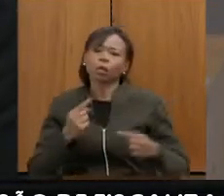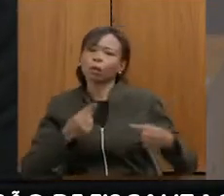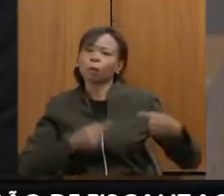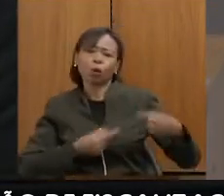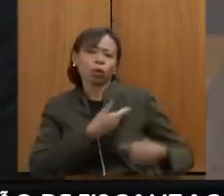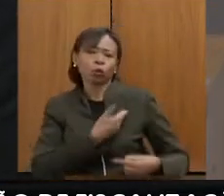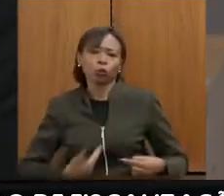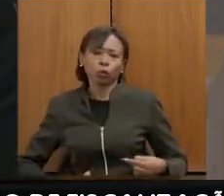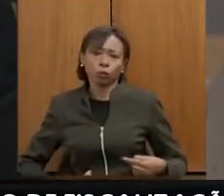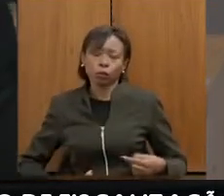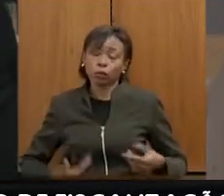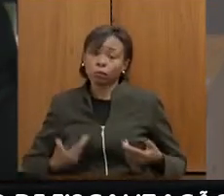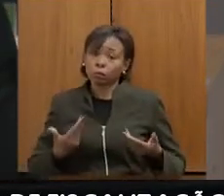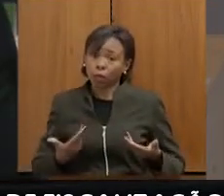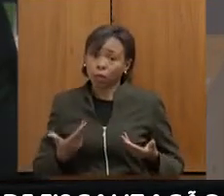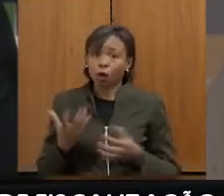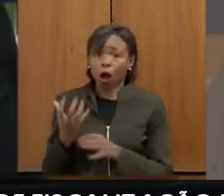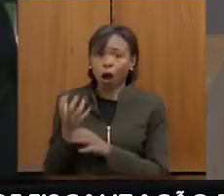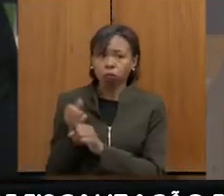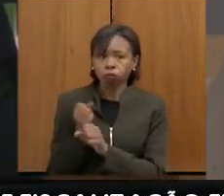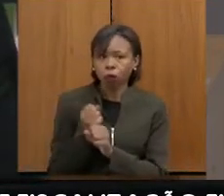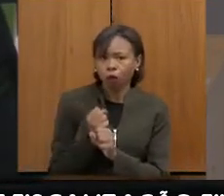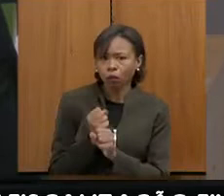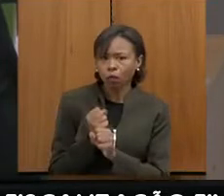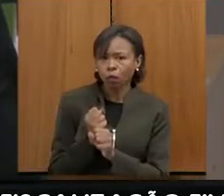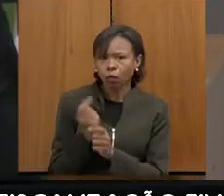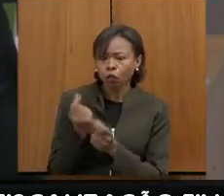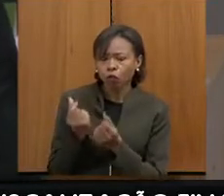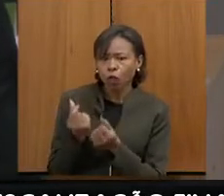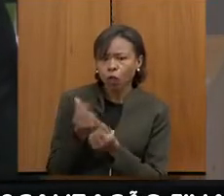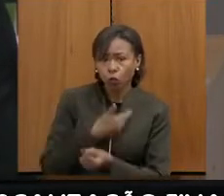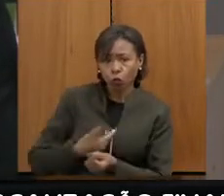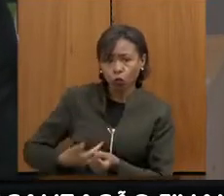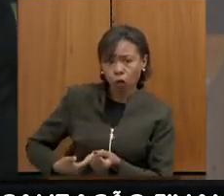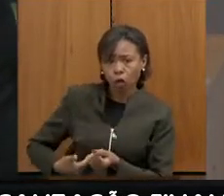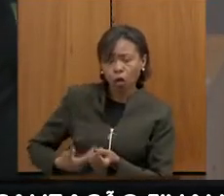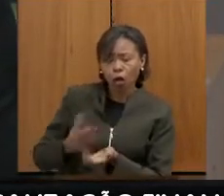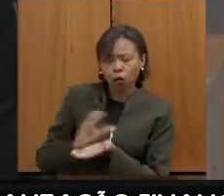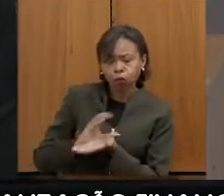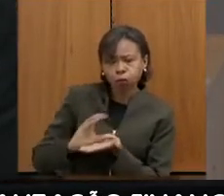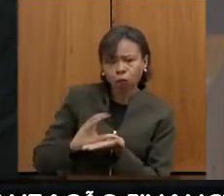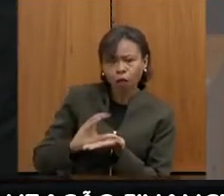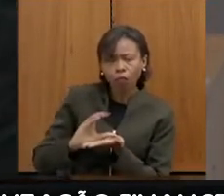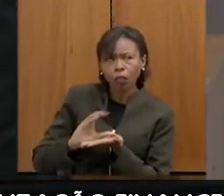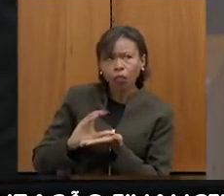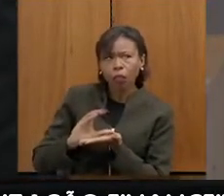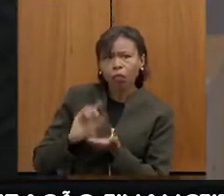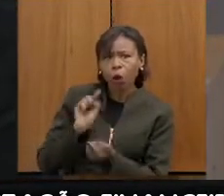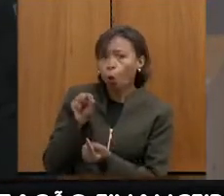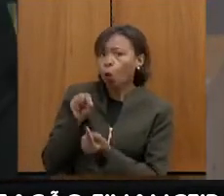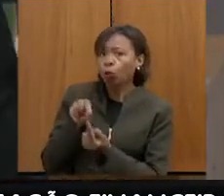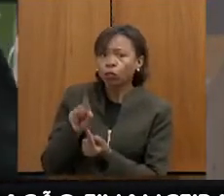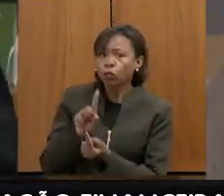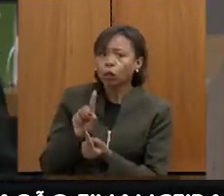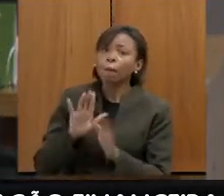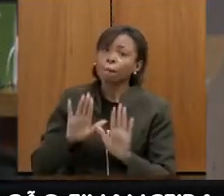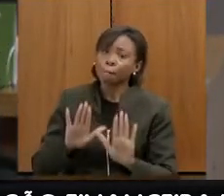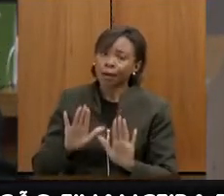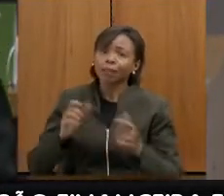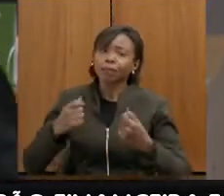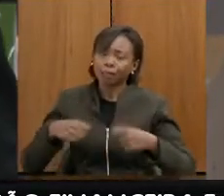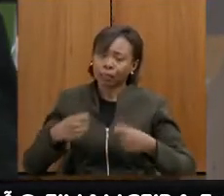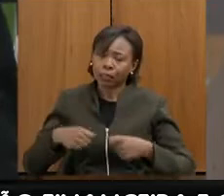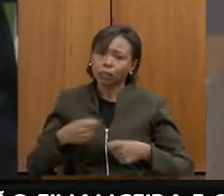ela não é o fim, o equilíbrio das contas não é o fim, mas um meio para se atingir essas políticas. Era isso,